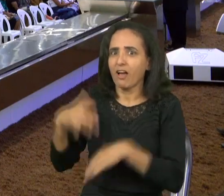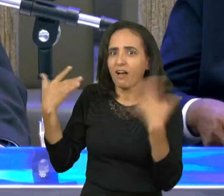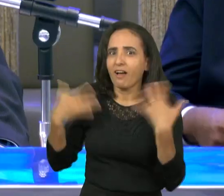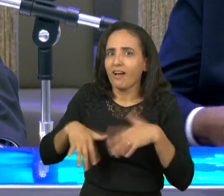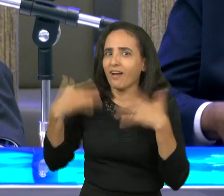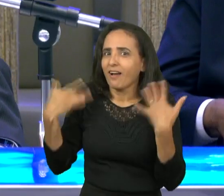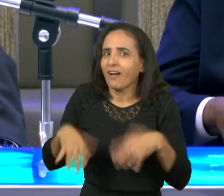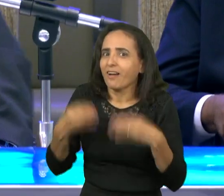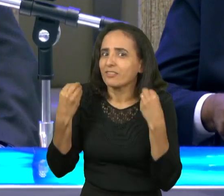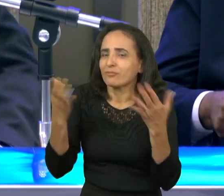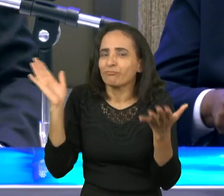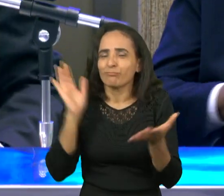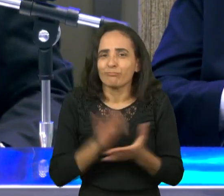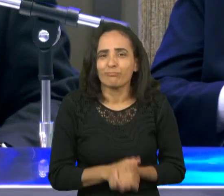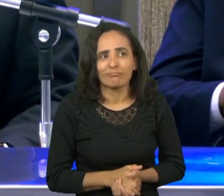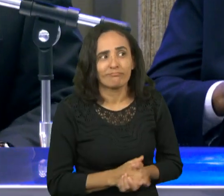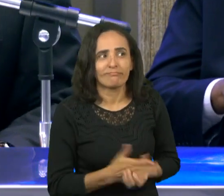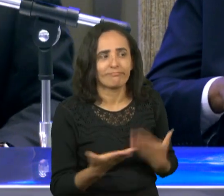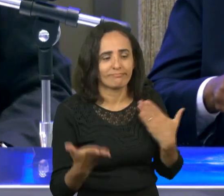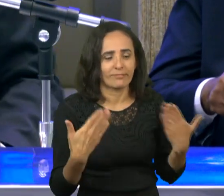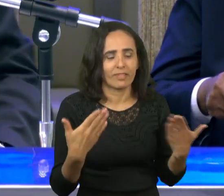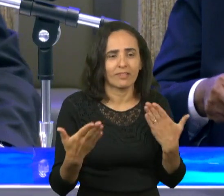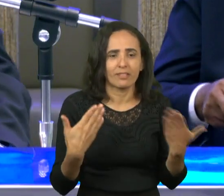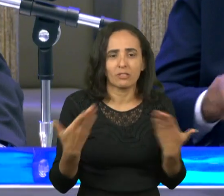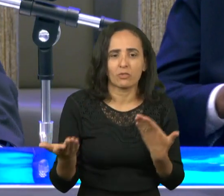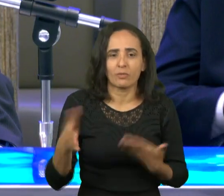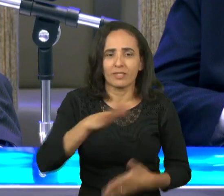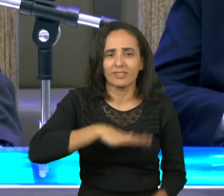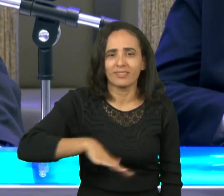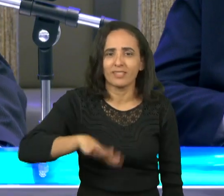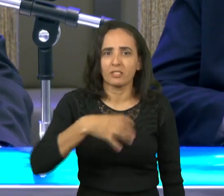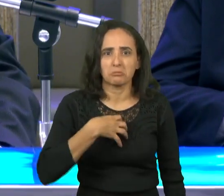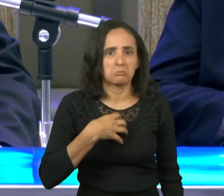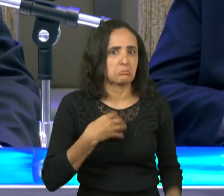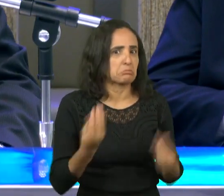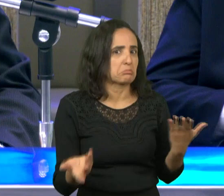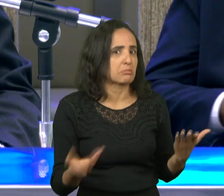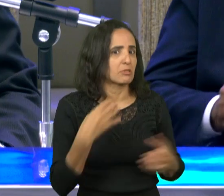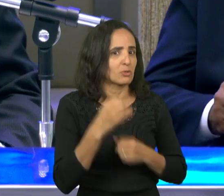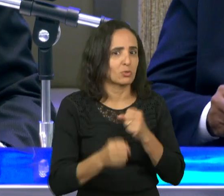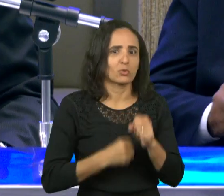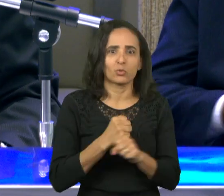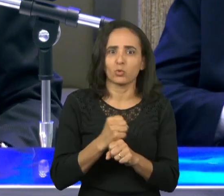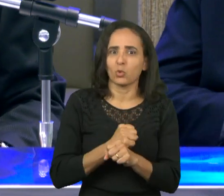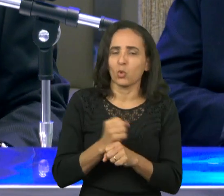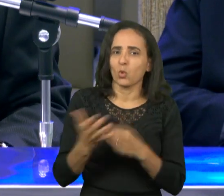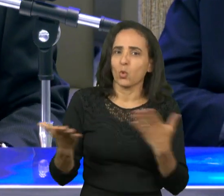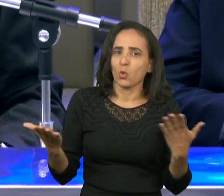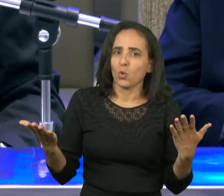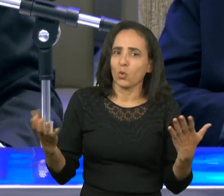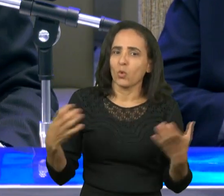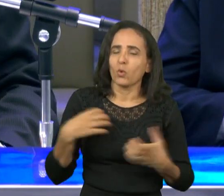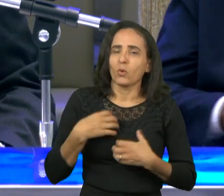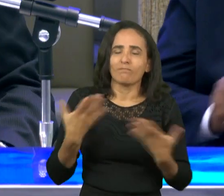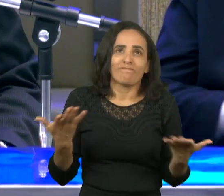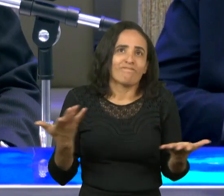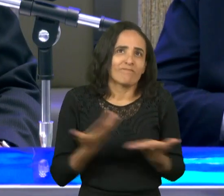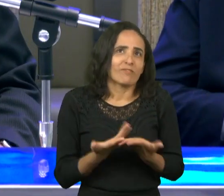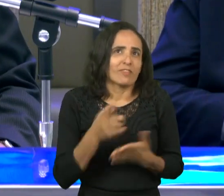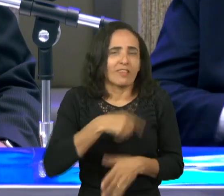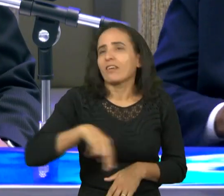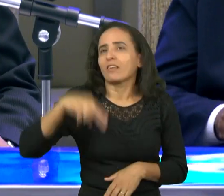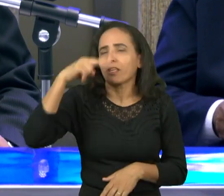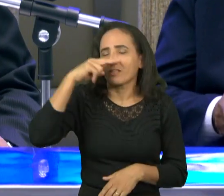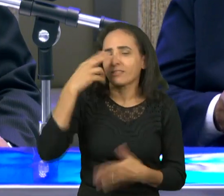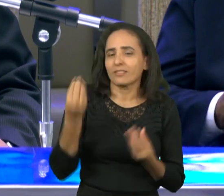o número equivalente aos dias do nosso ano não é verdade 365 dias isso quer dizer que o crente